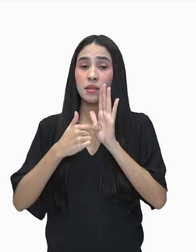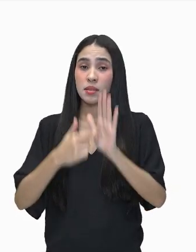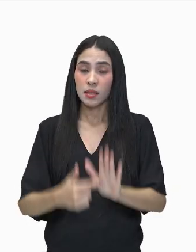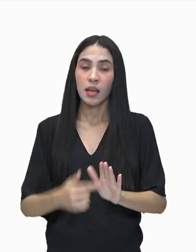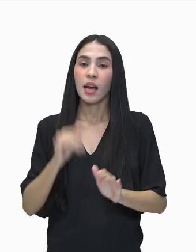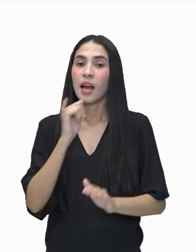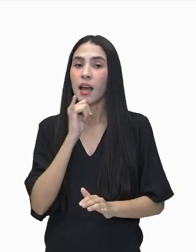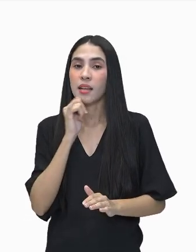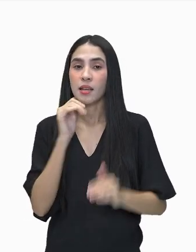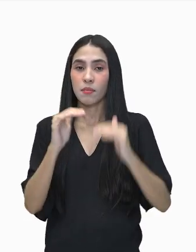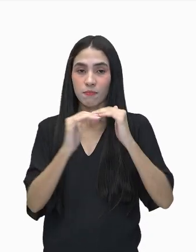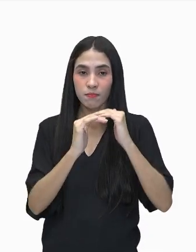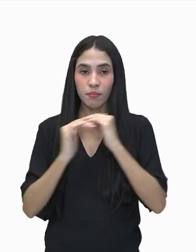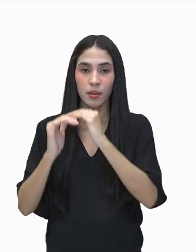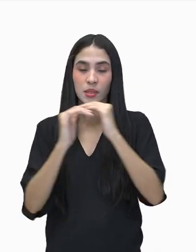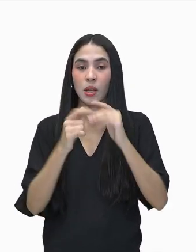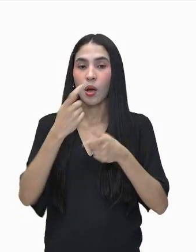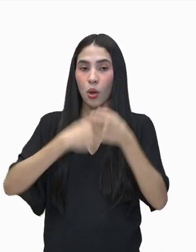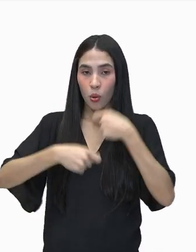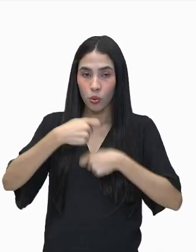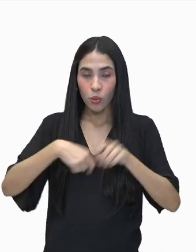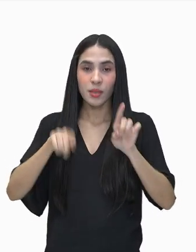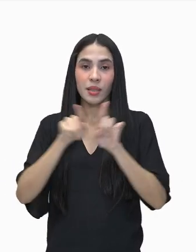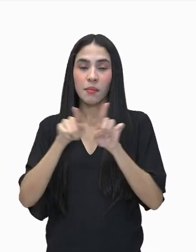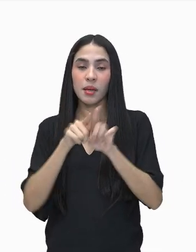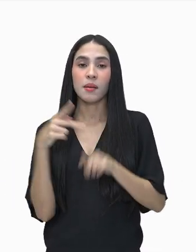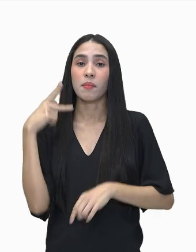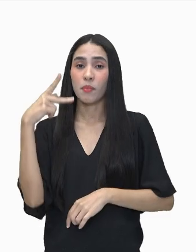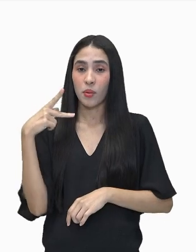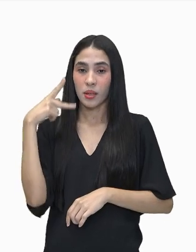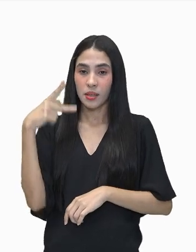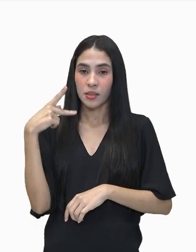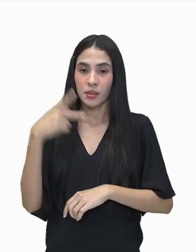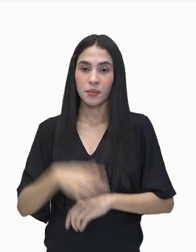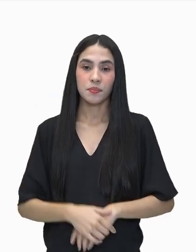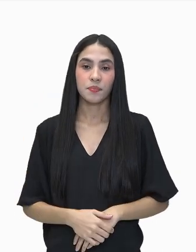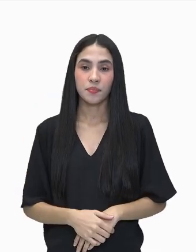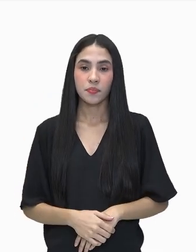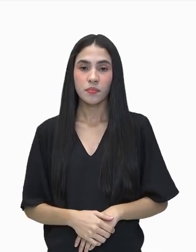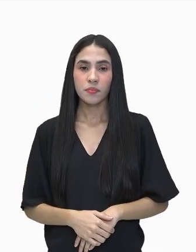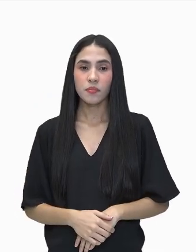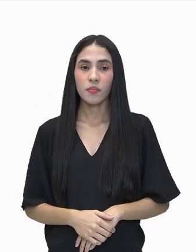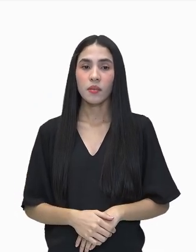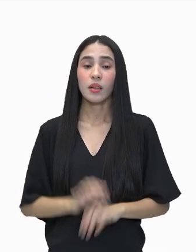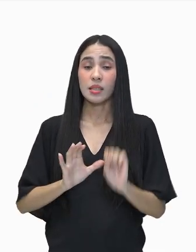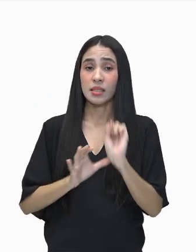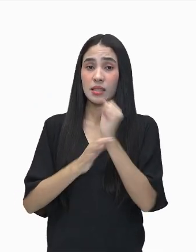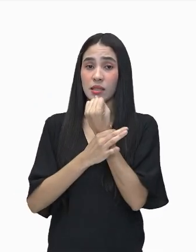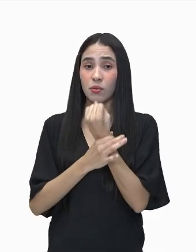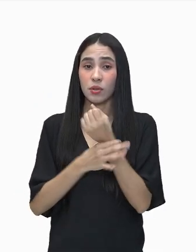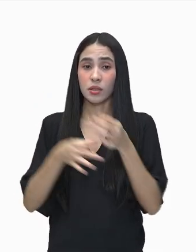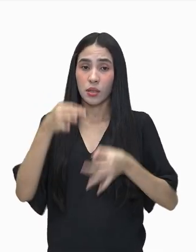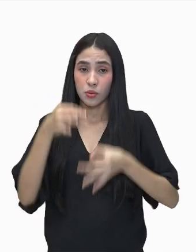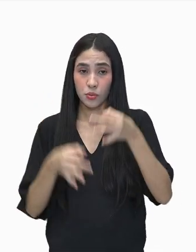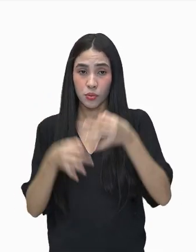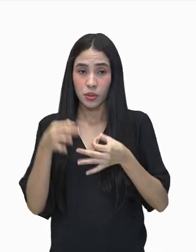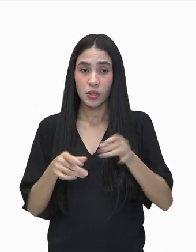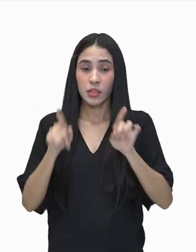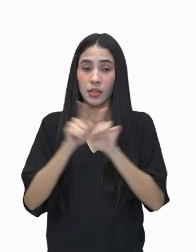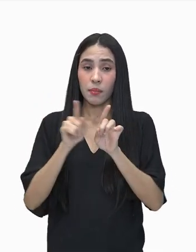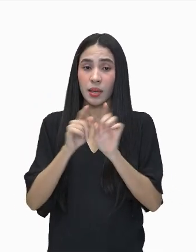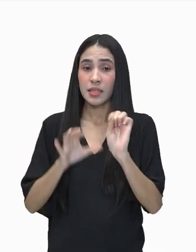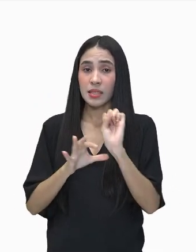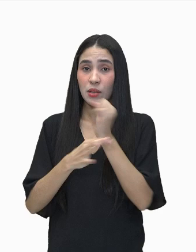quadro de estabilidade econômica e política, não é isso? Então, segurança jurídica e estabilidade